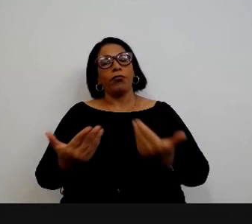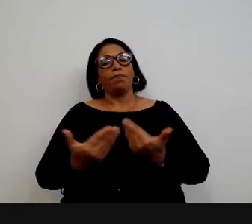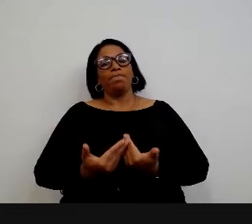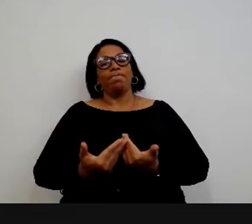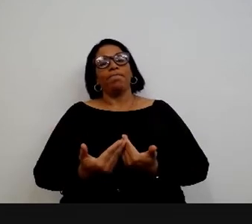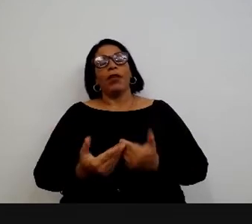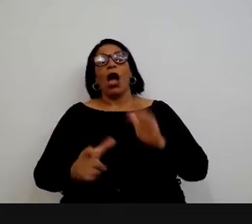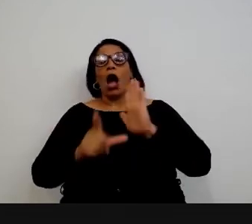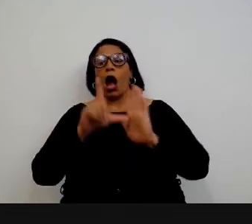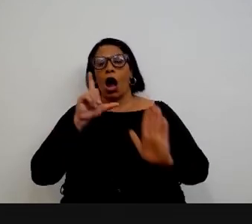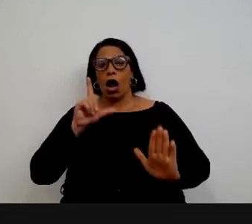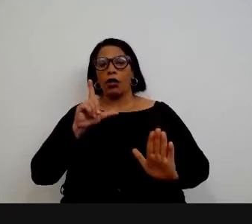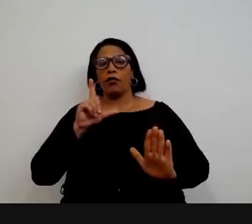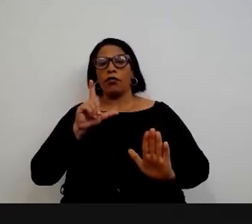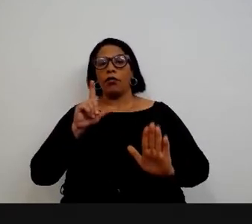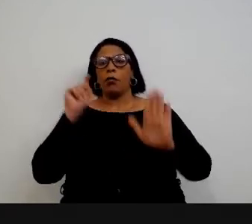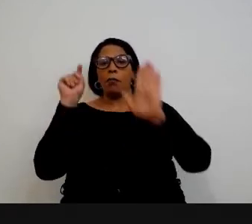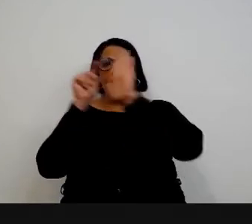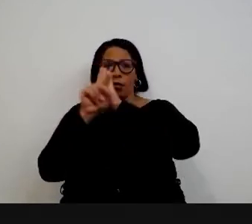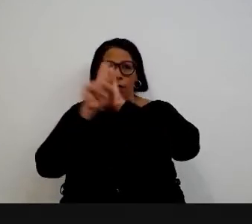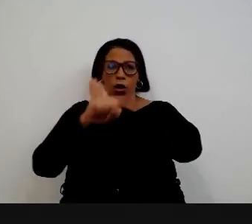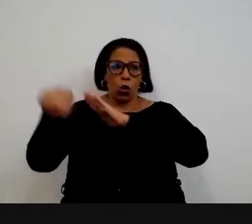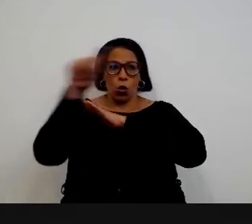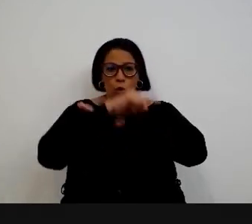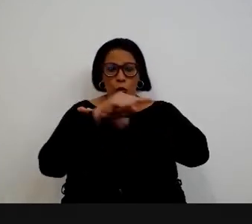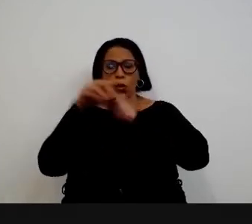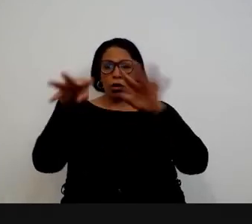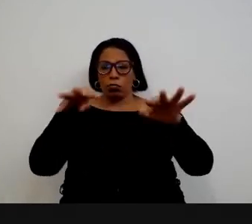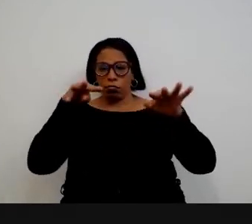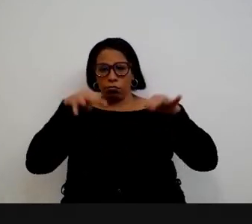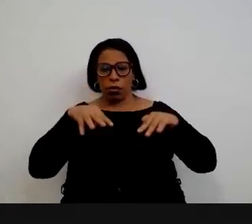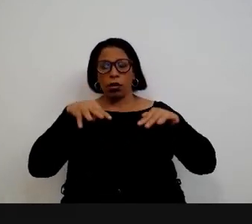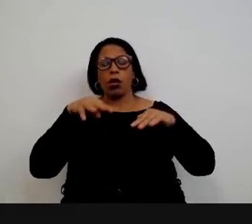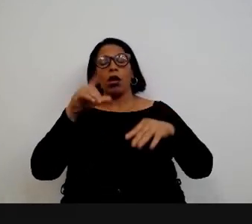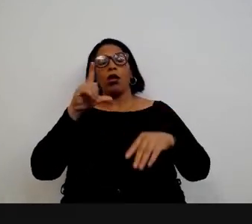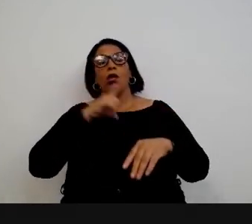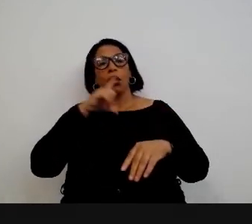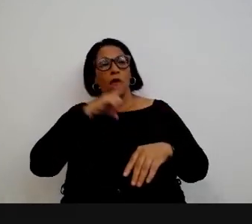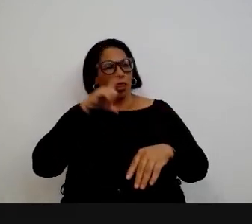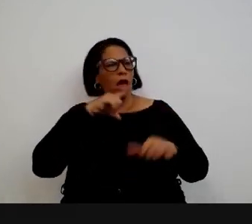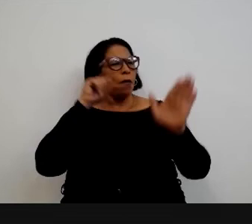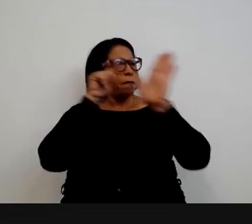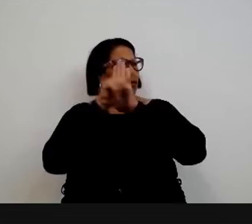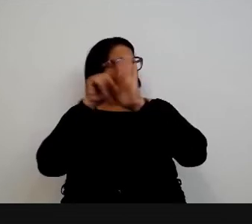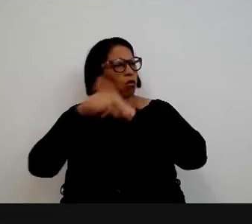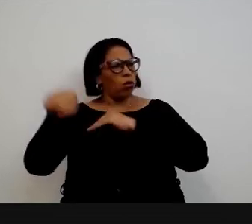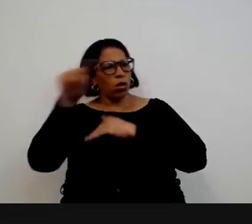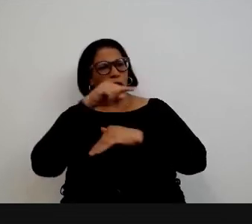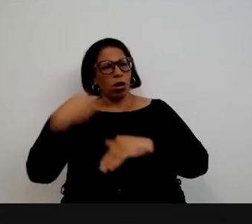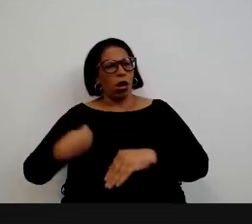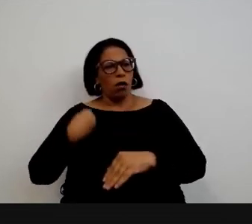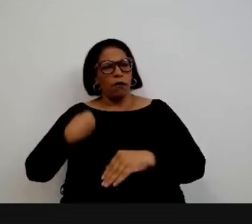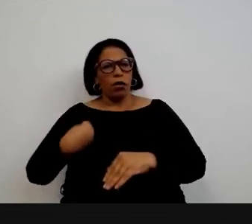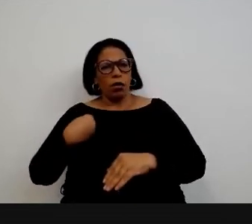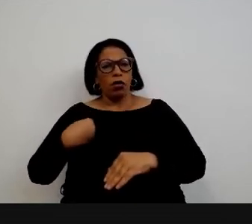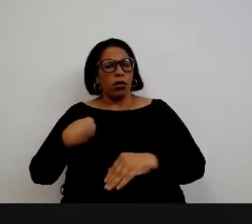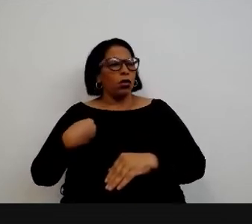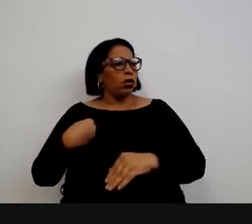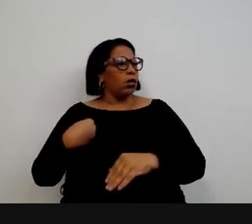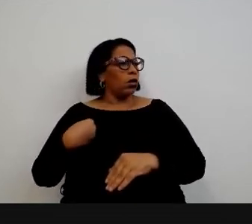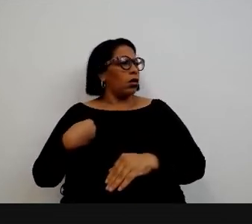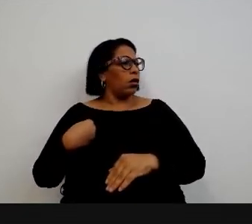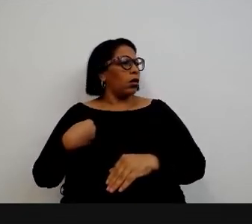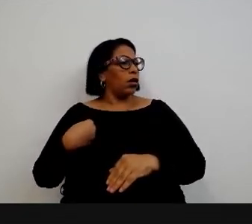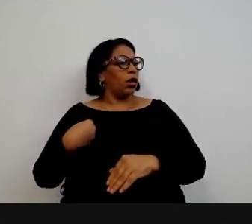eu antes de passar para as perguntas eu não sei teremos perguntas há